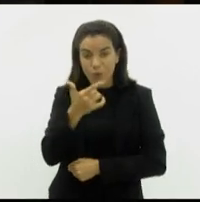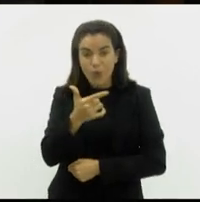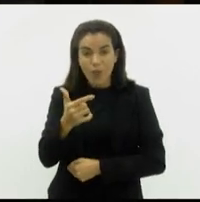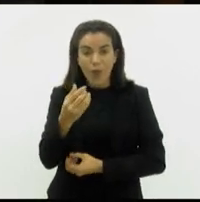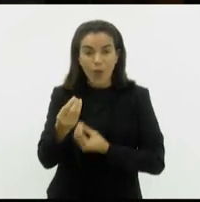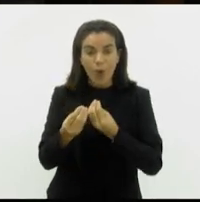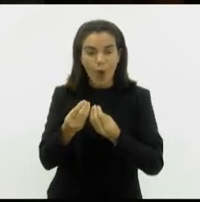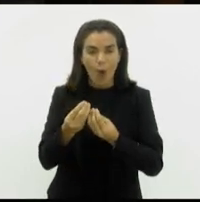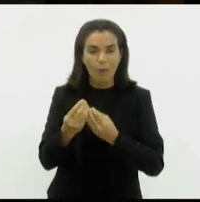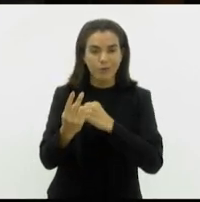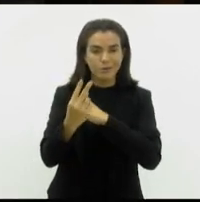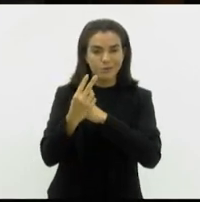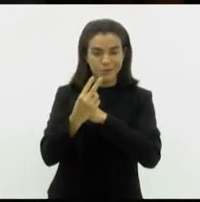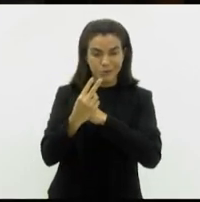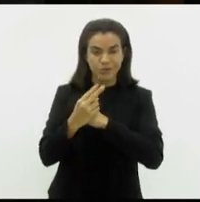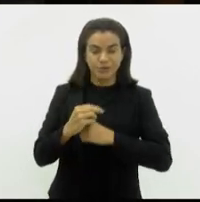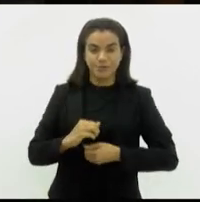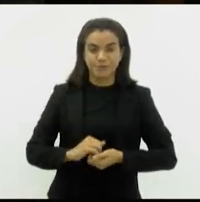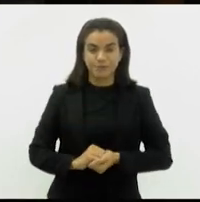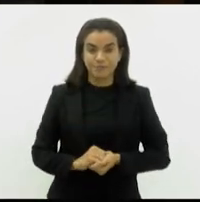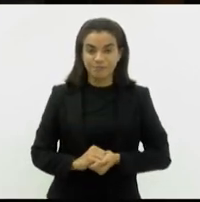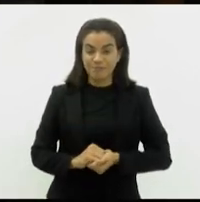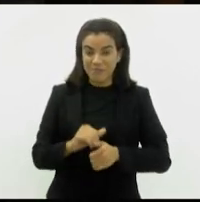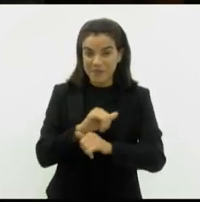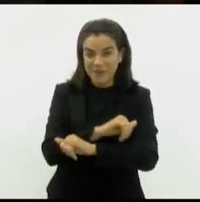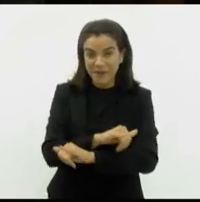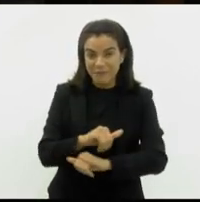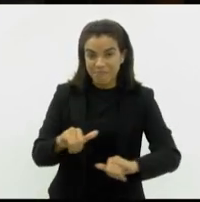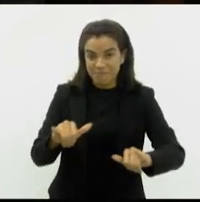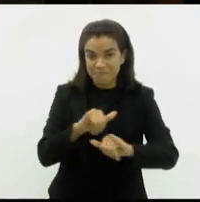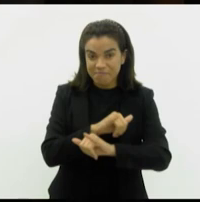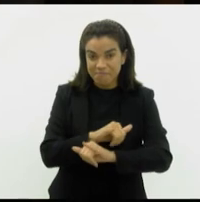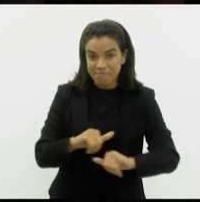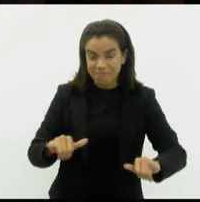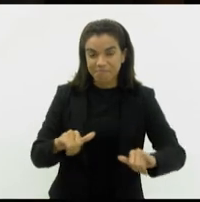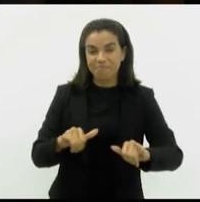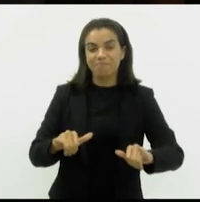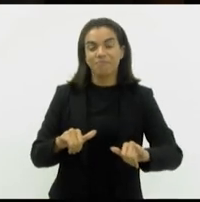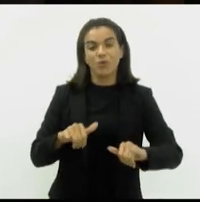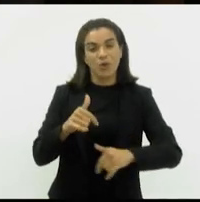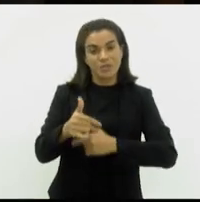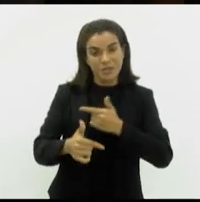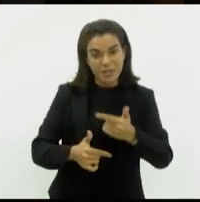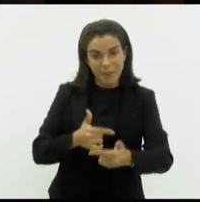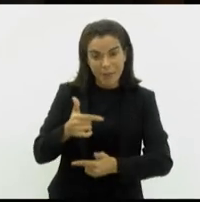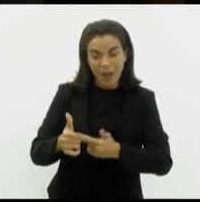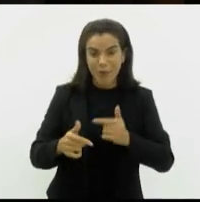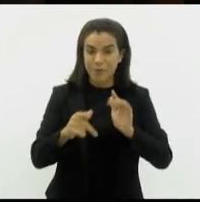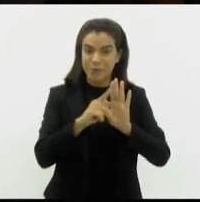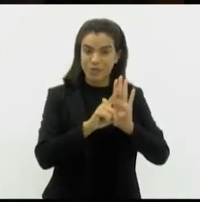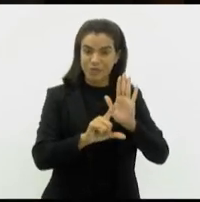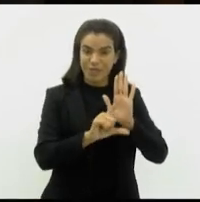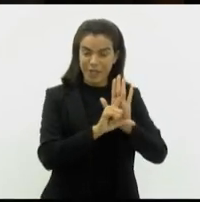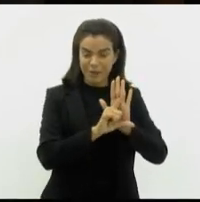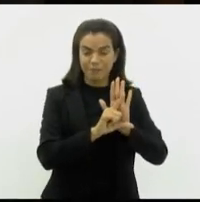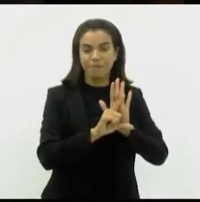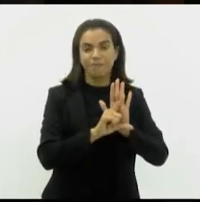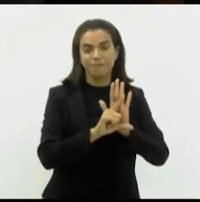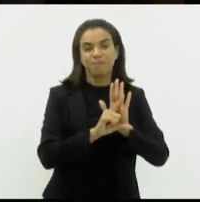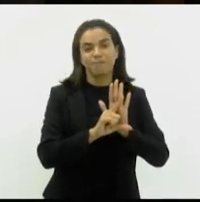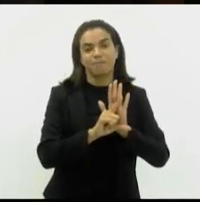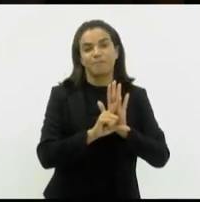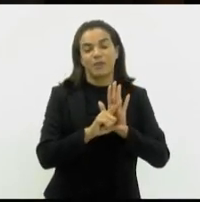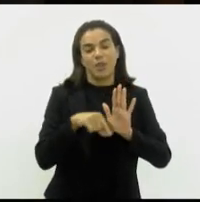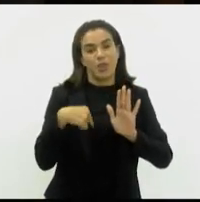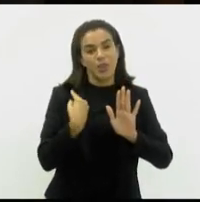Então, fica aí a divulgação do nosso mandato, a divulgação do nosso projeto e a nossa bandeira a qual